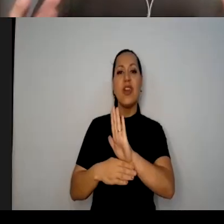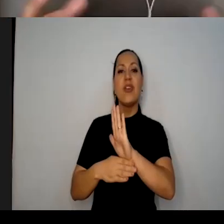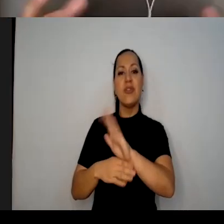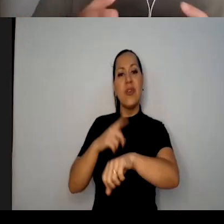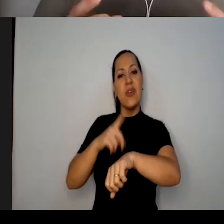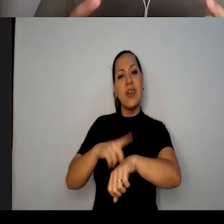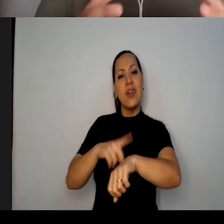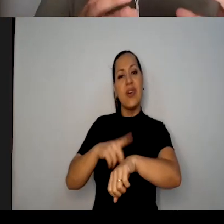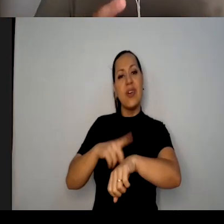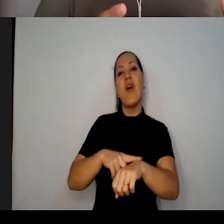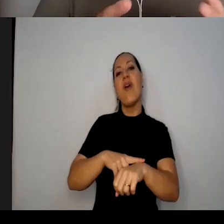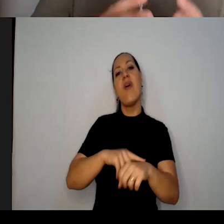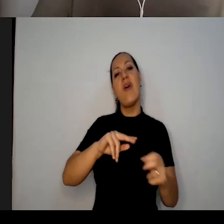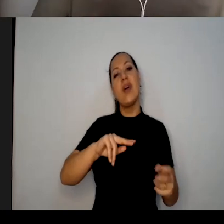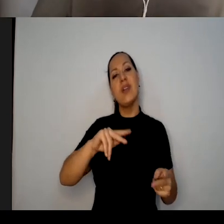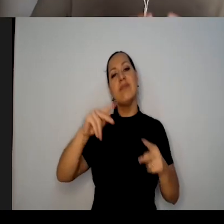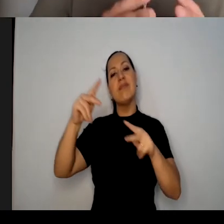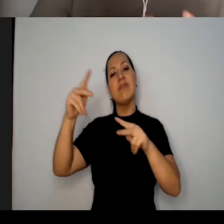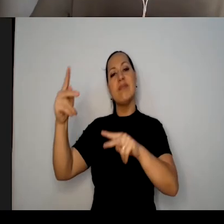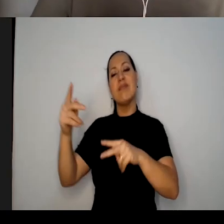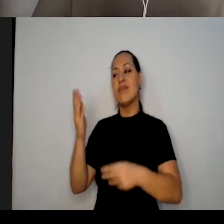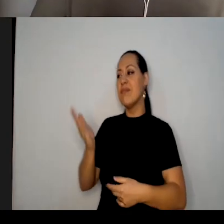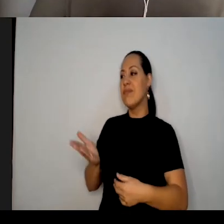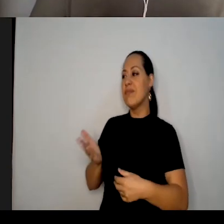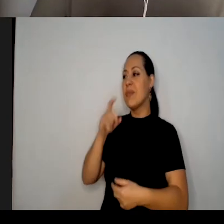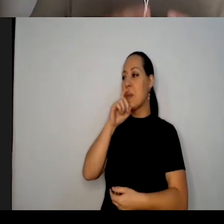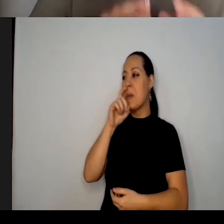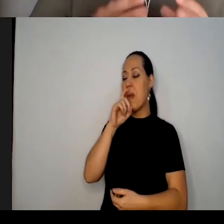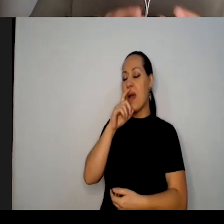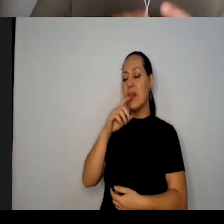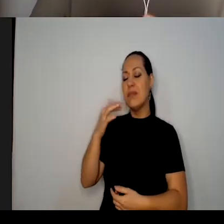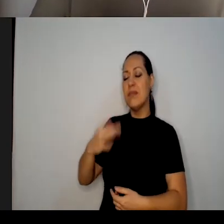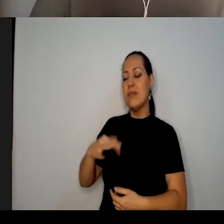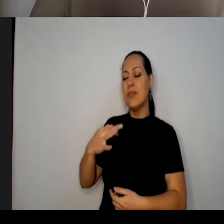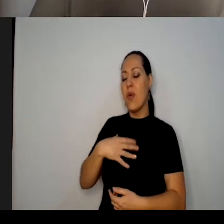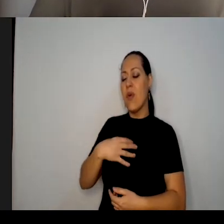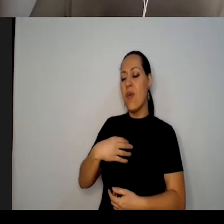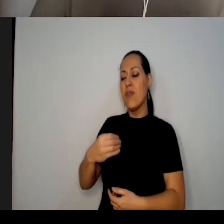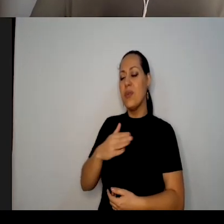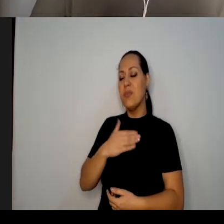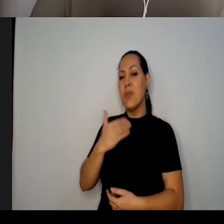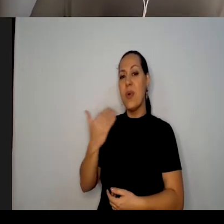passagem, para esse momento doloroso daquele pai palhaço que no hospital não conseguiria